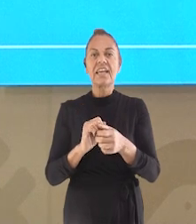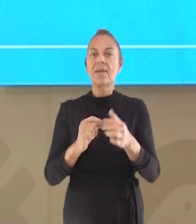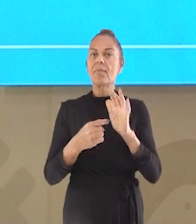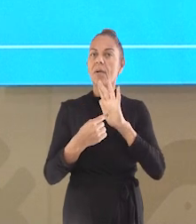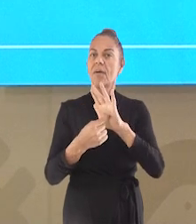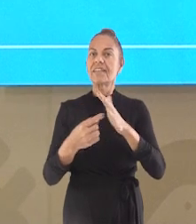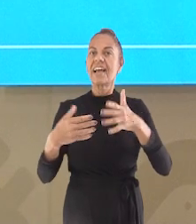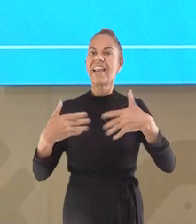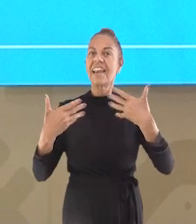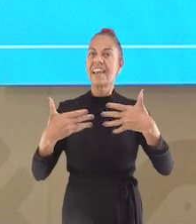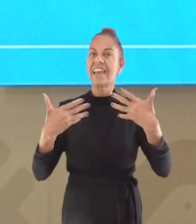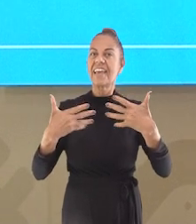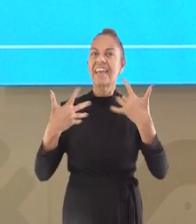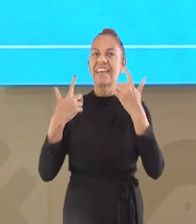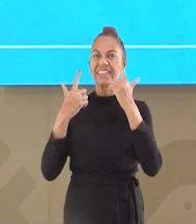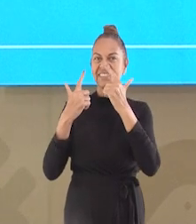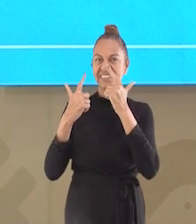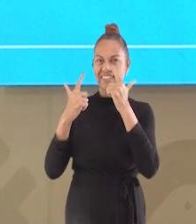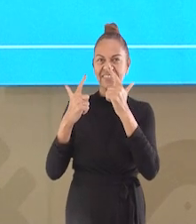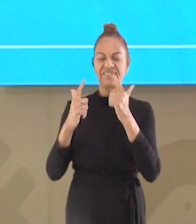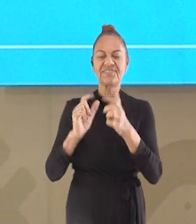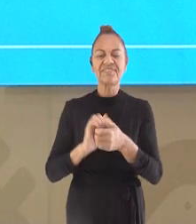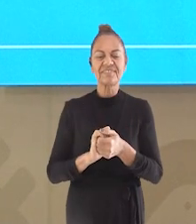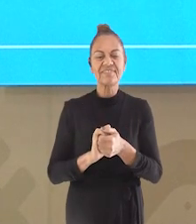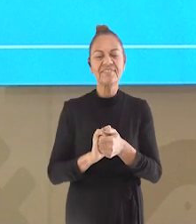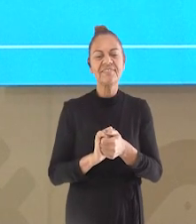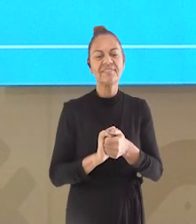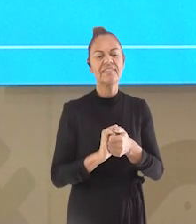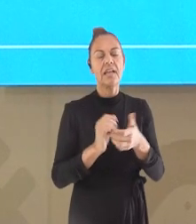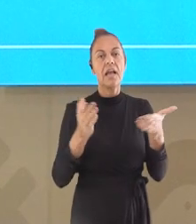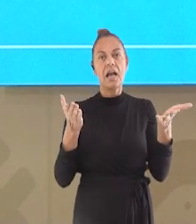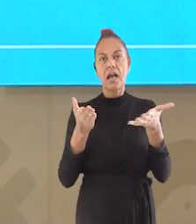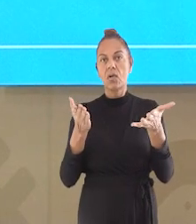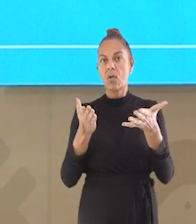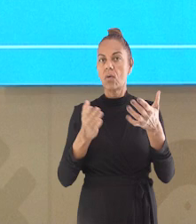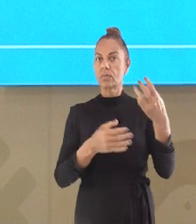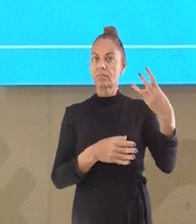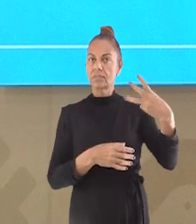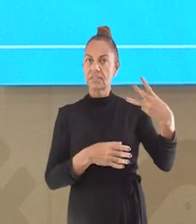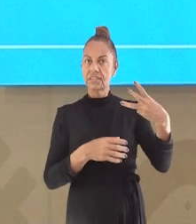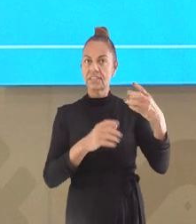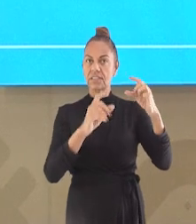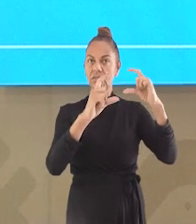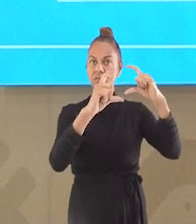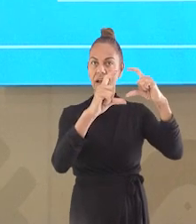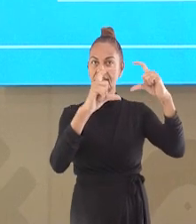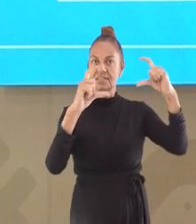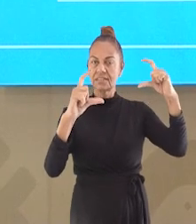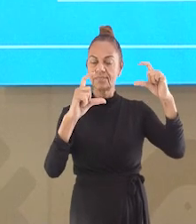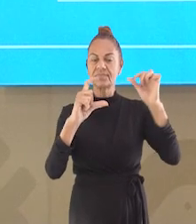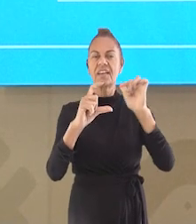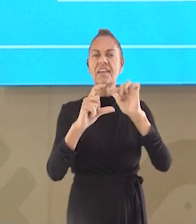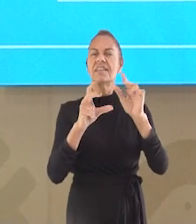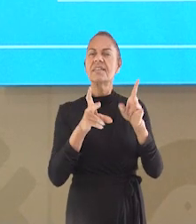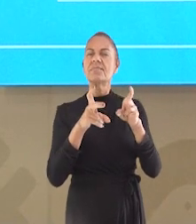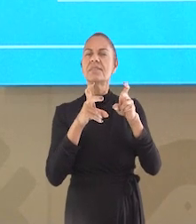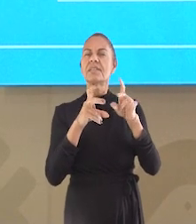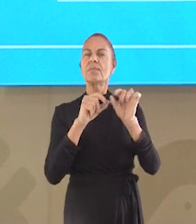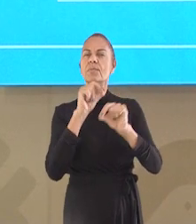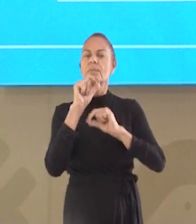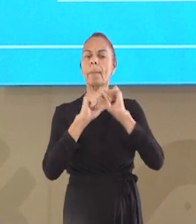E demonstra uma certa alegria, uma certa diversão. Agora, vamos dar uma olhada no terceiro quadrinho.